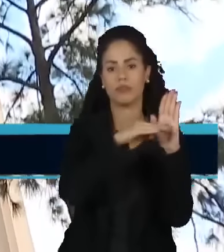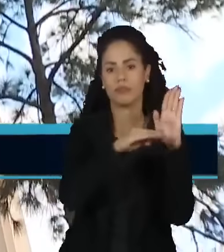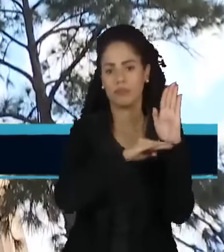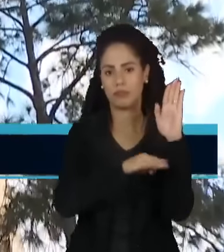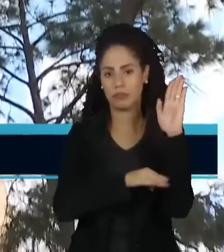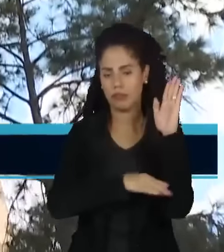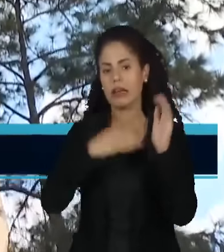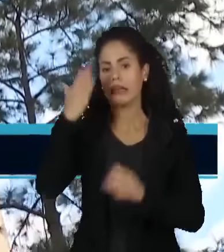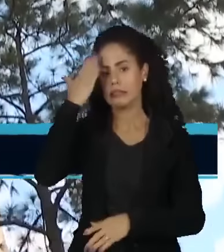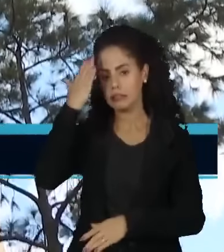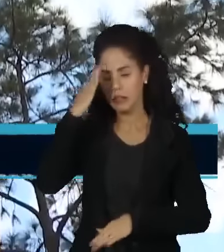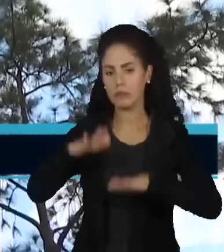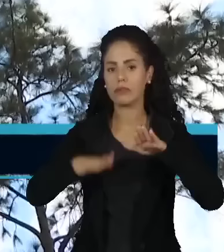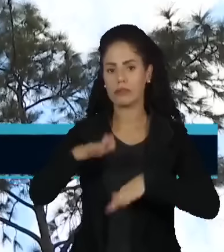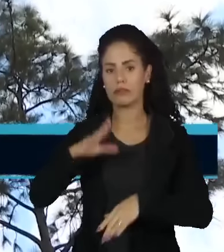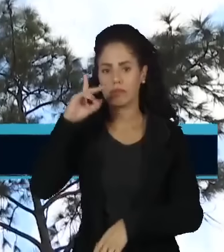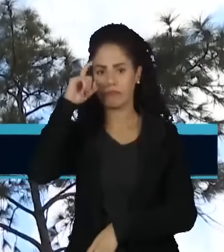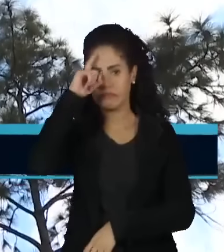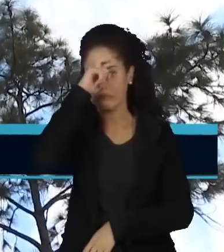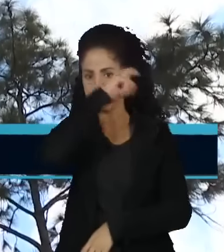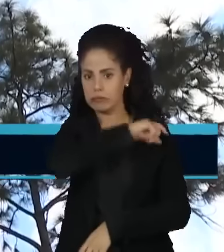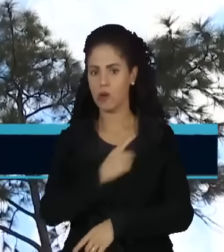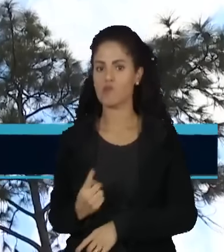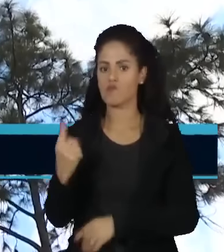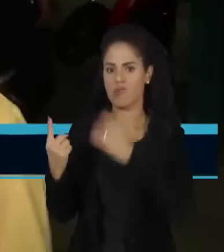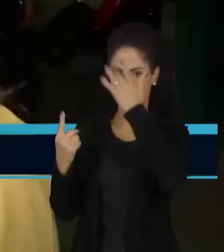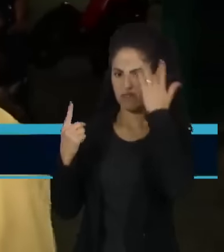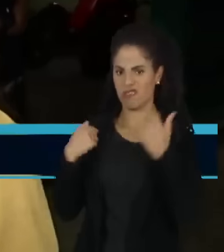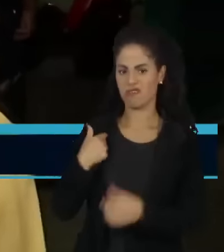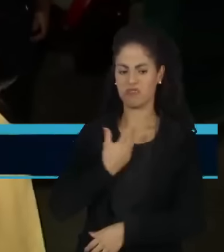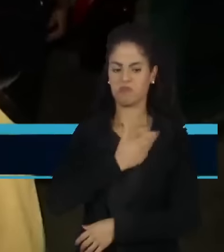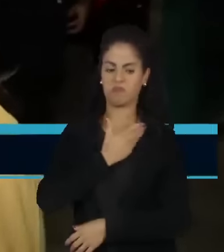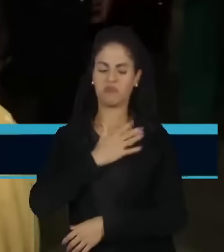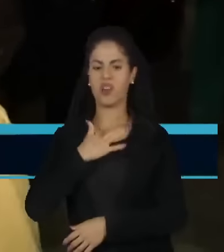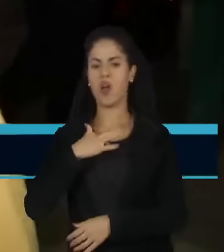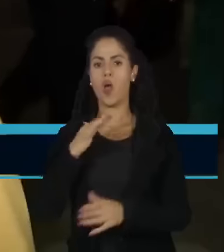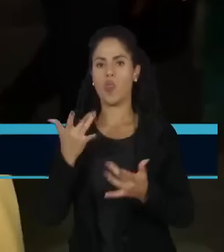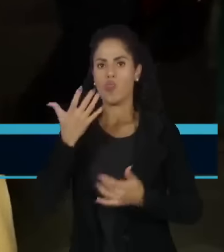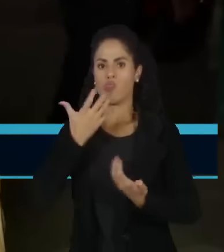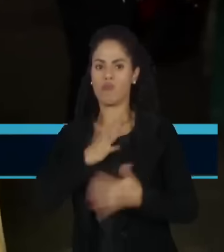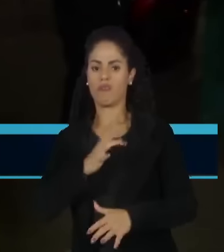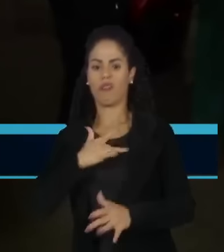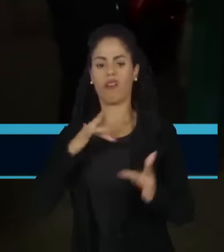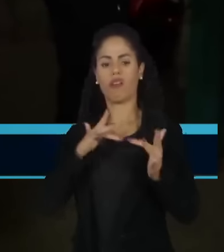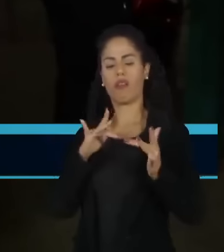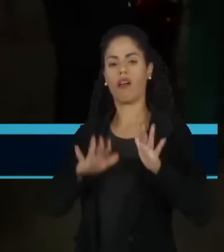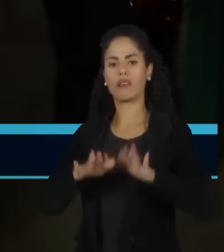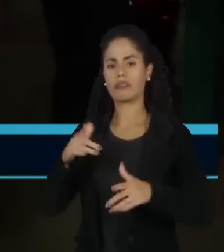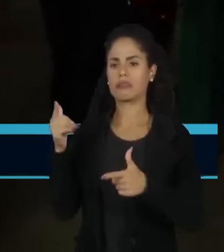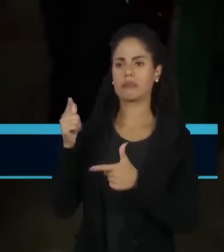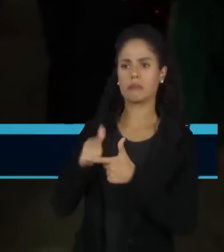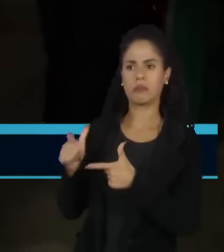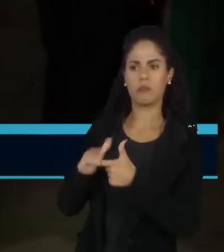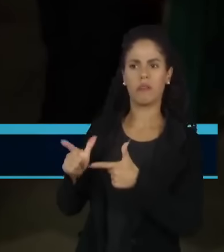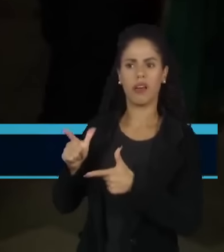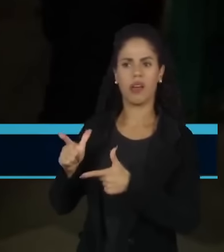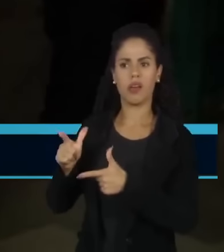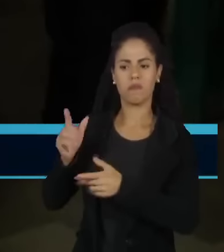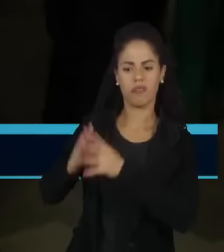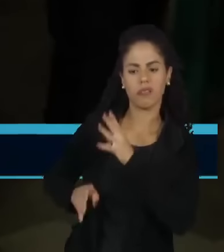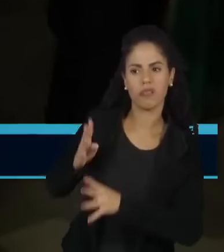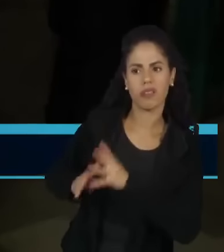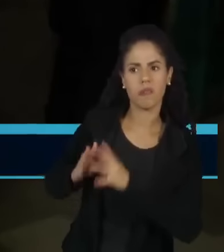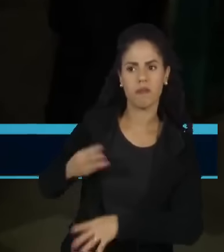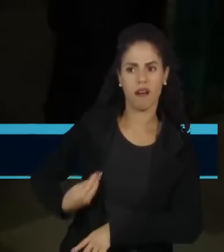como é perturbador ter um mau vizinho. Porque atrapalha a sua vida, pode tirar o seu sono,